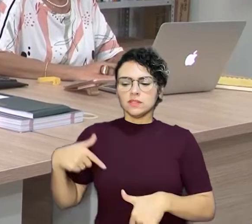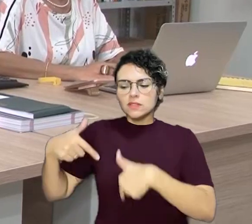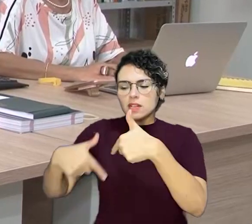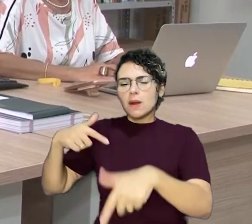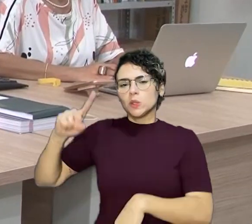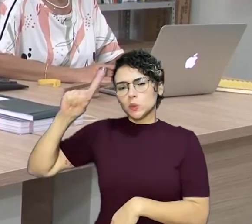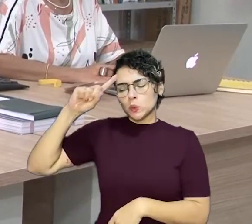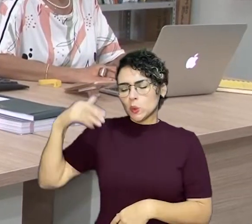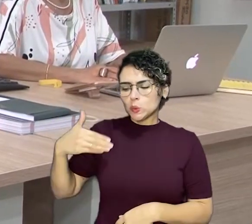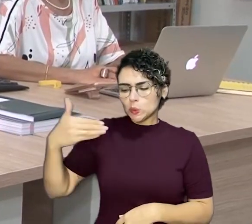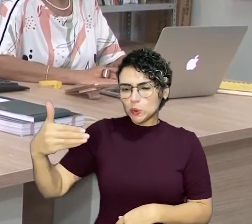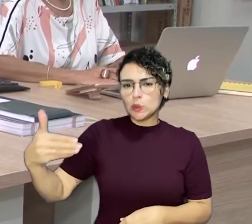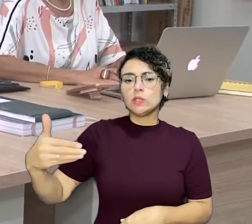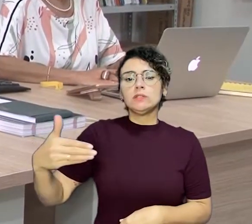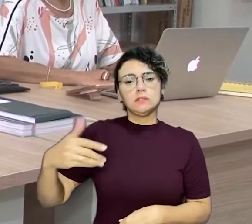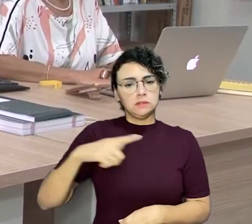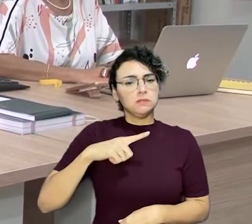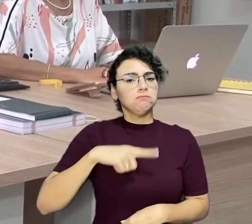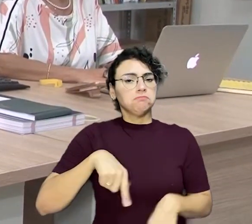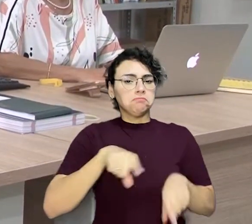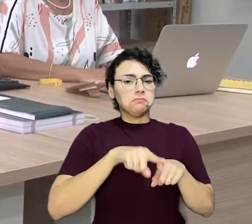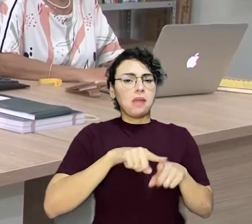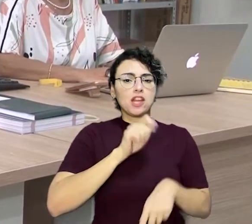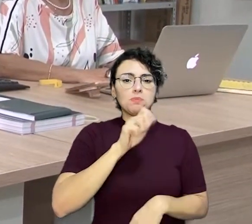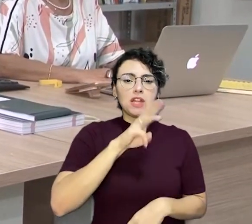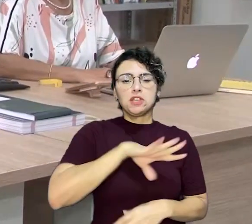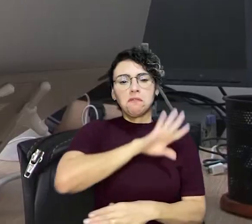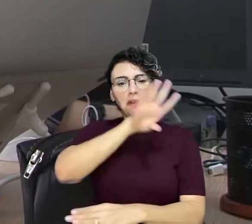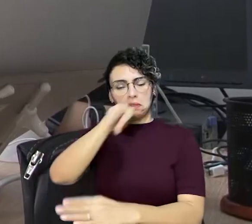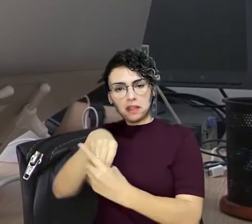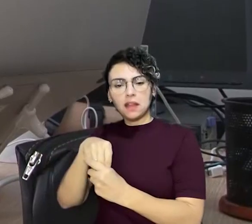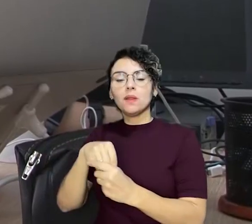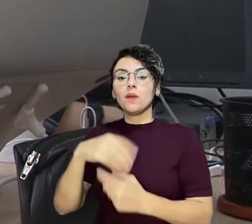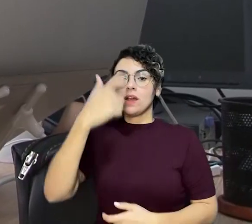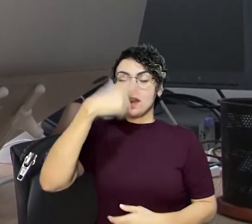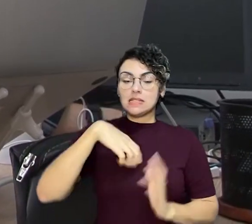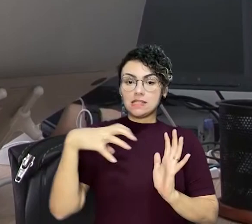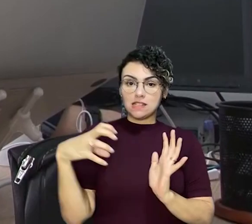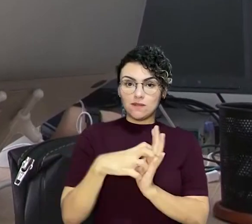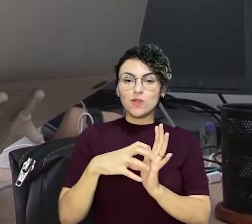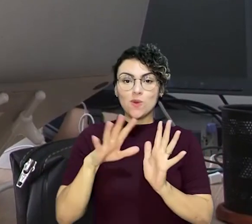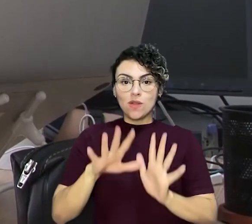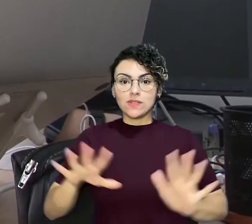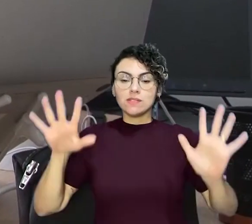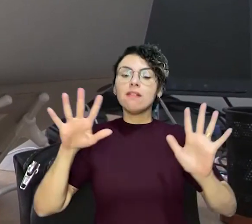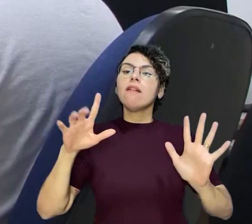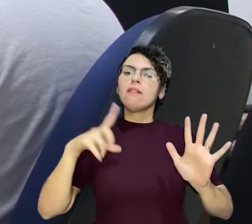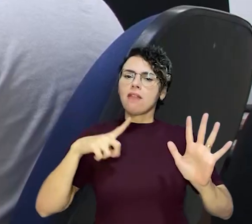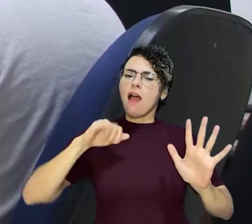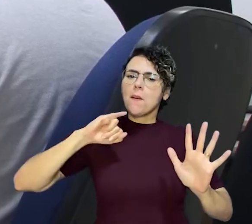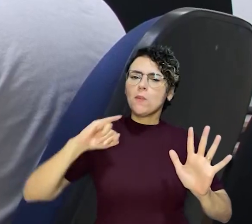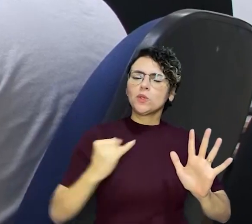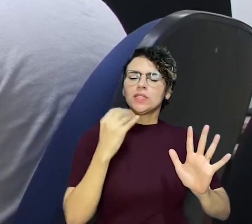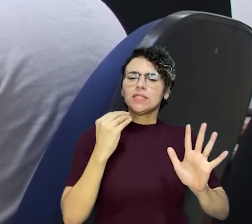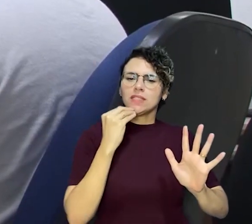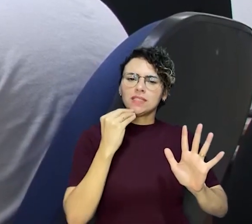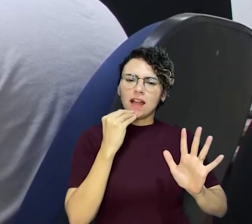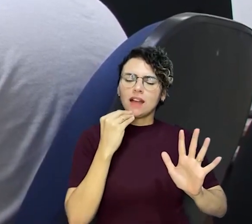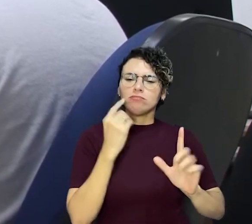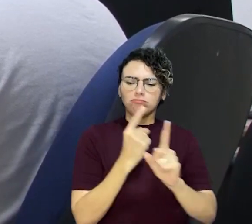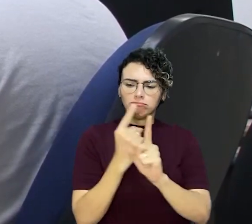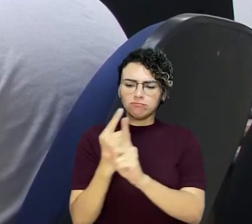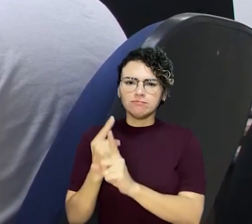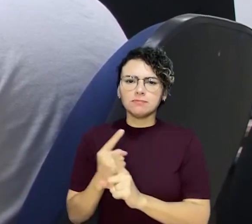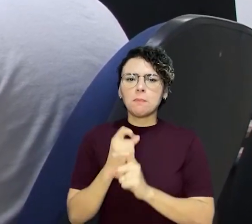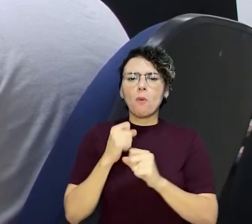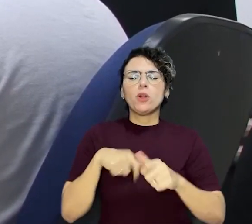Entre atividades cotidianas, muitas vezes administrativas, os servidores da UFC têm encontrado importantes oportunidades de